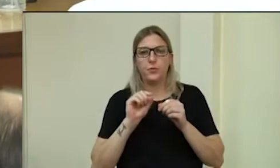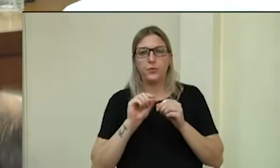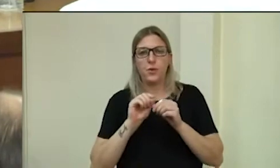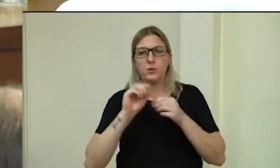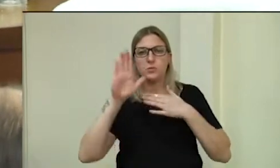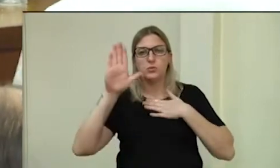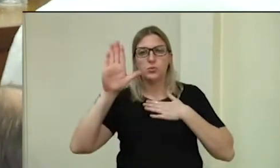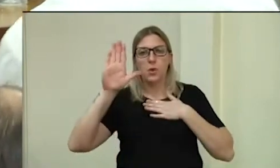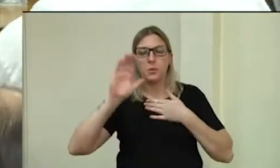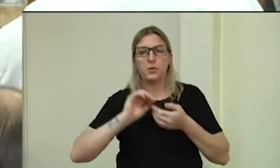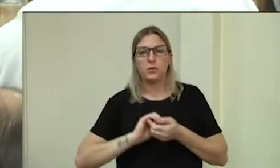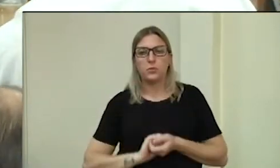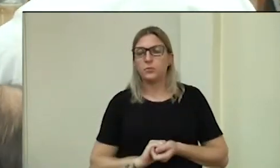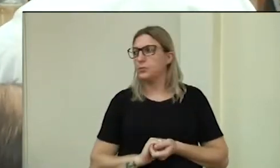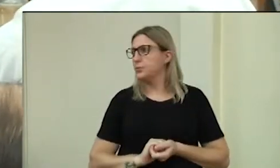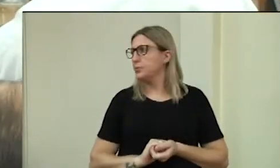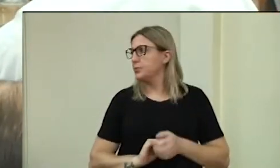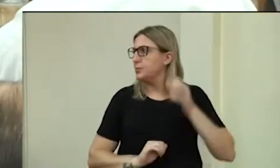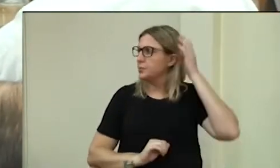juramento.